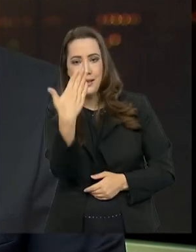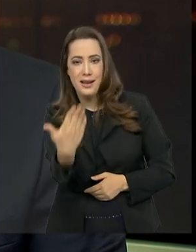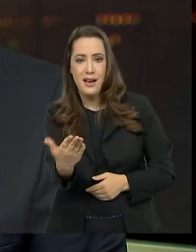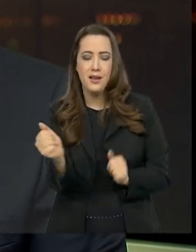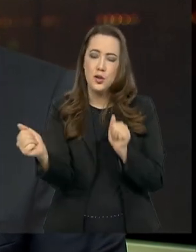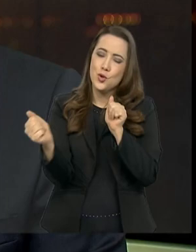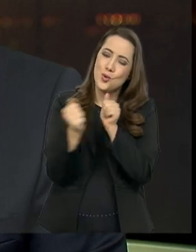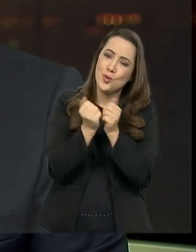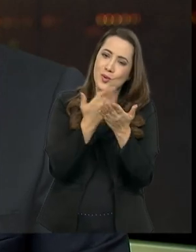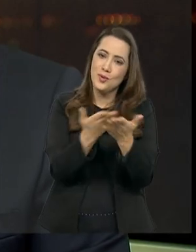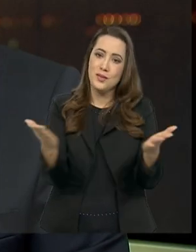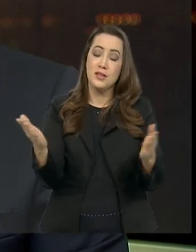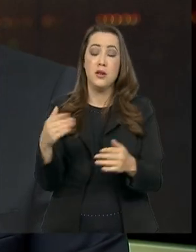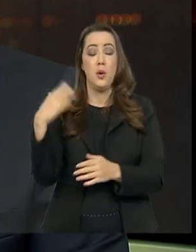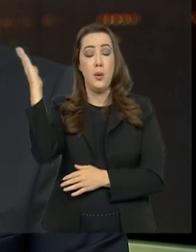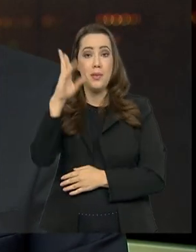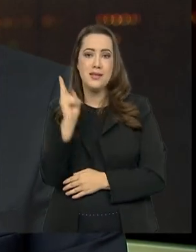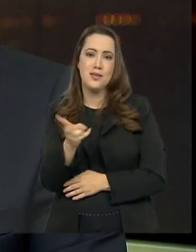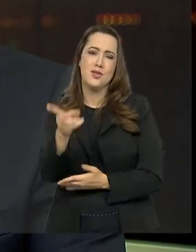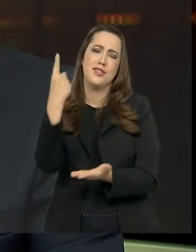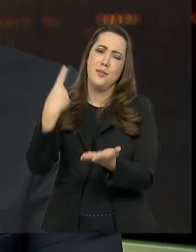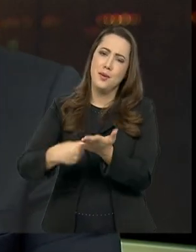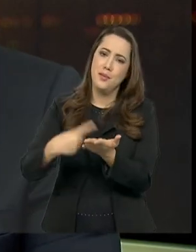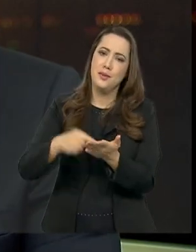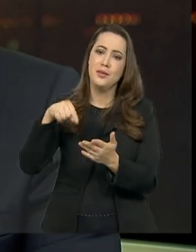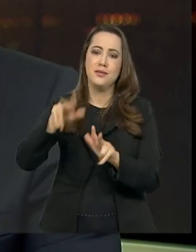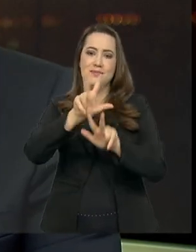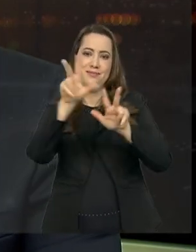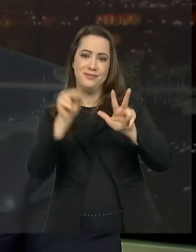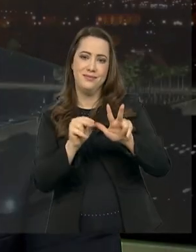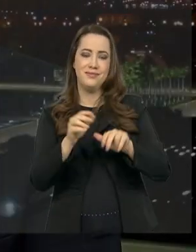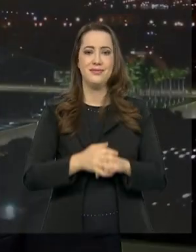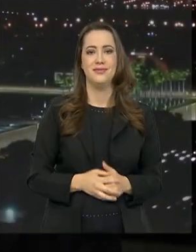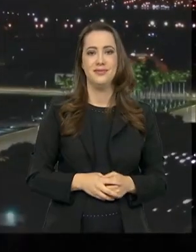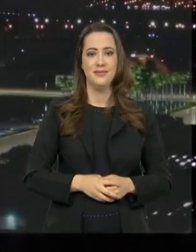pela companhia. O Brasil continua em Pauta aqui na TV Brasil.